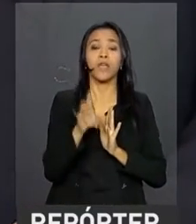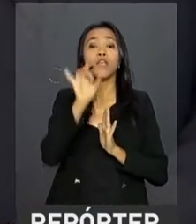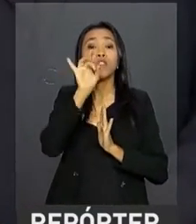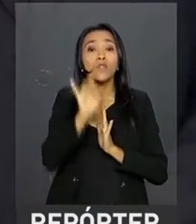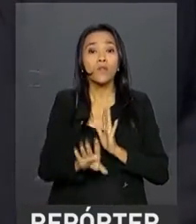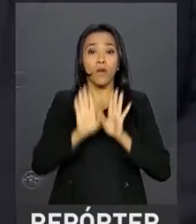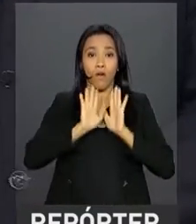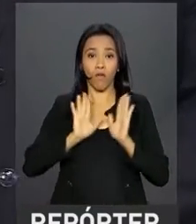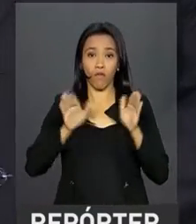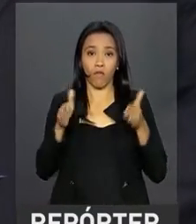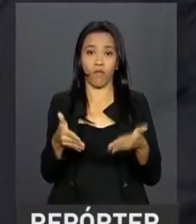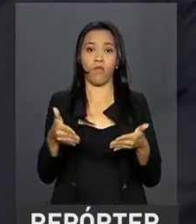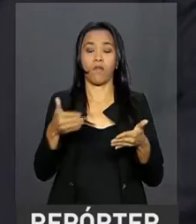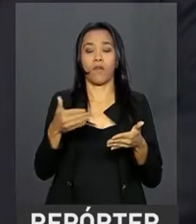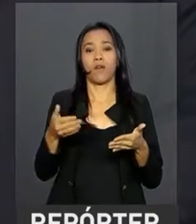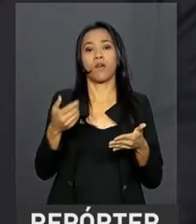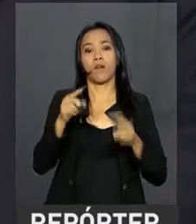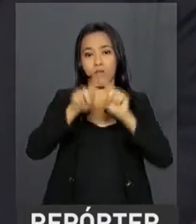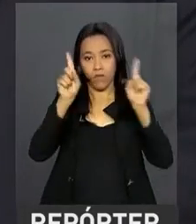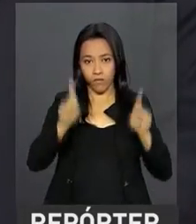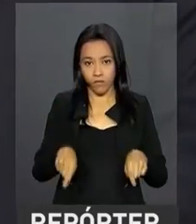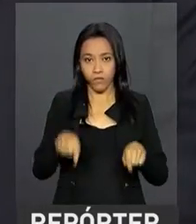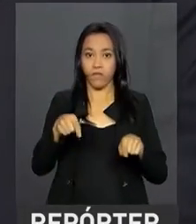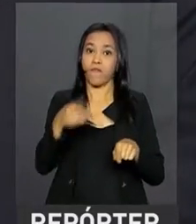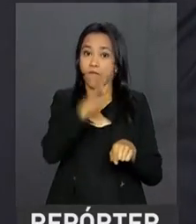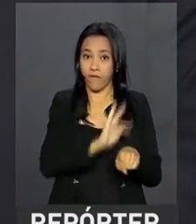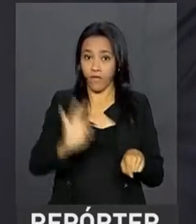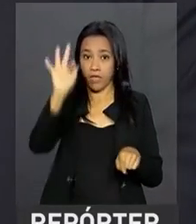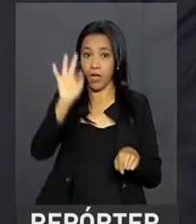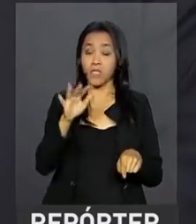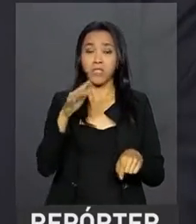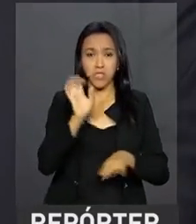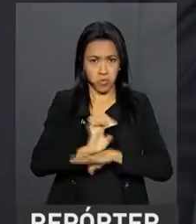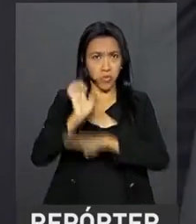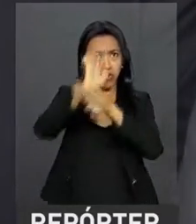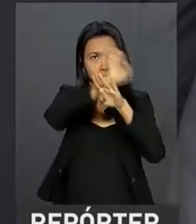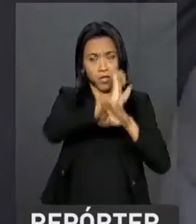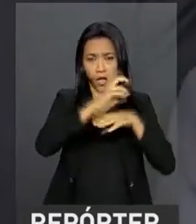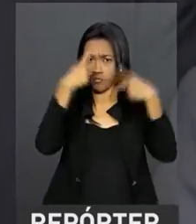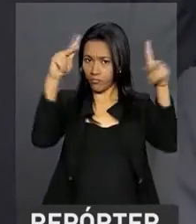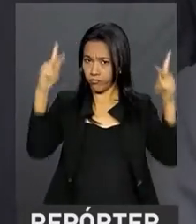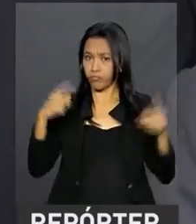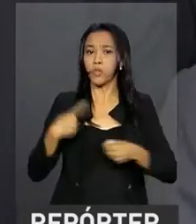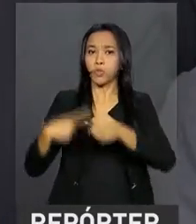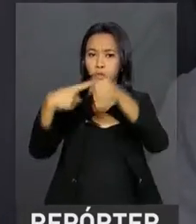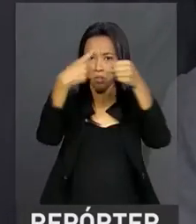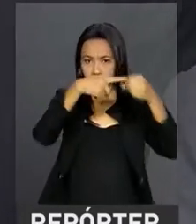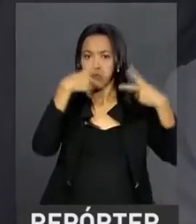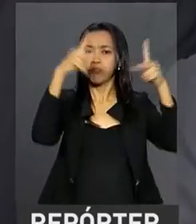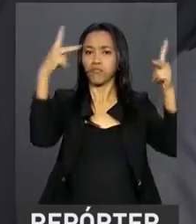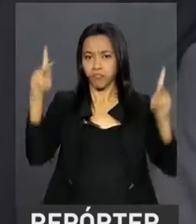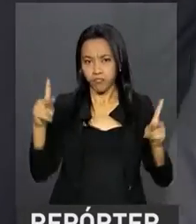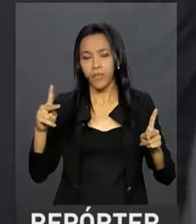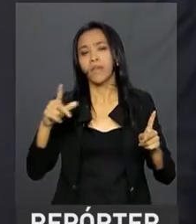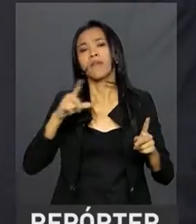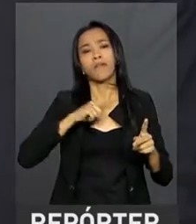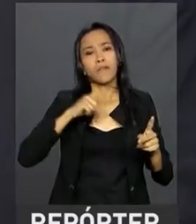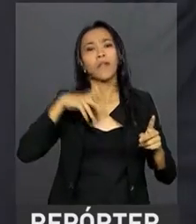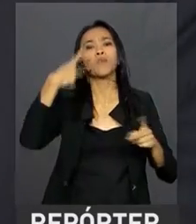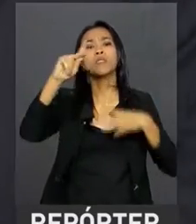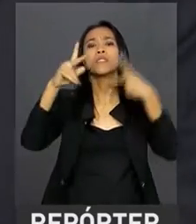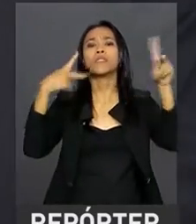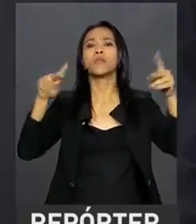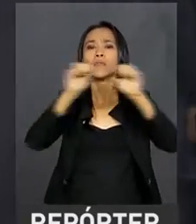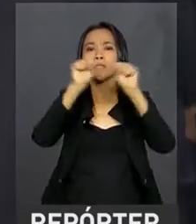servidores federais, ficando por conta dos estados e, naturalmente, dos municípios, que têm também seus sistemas